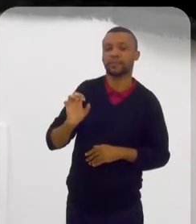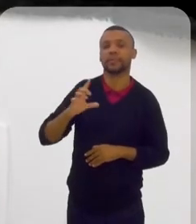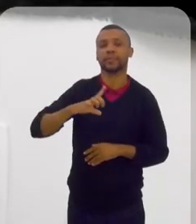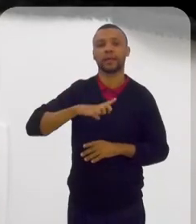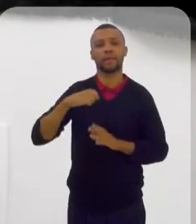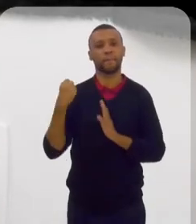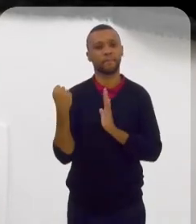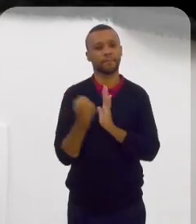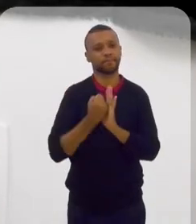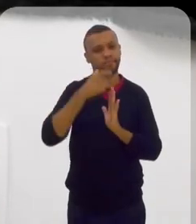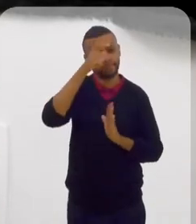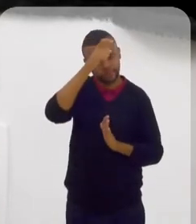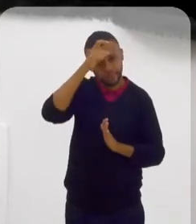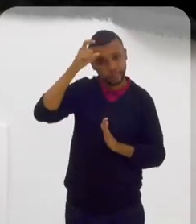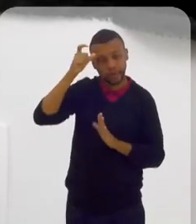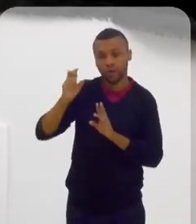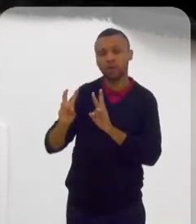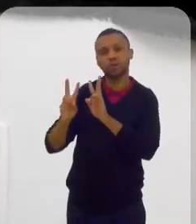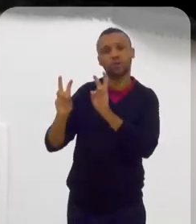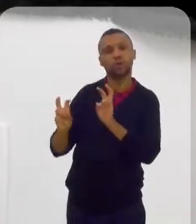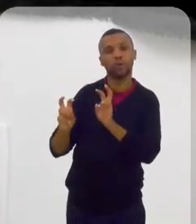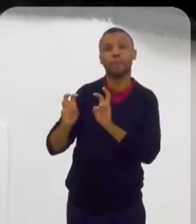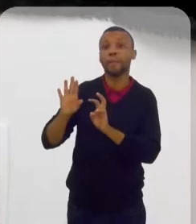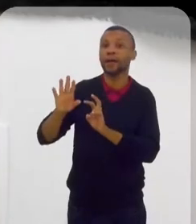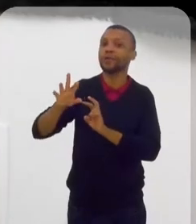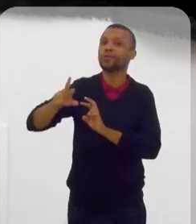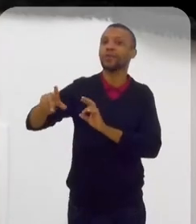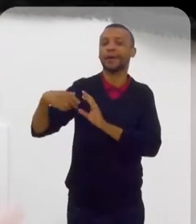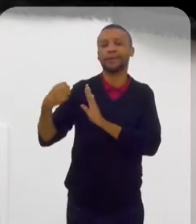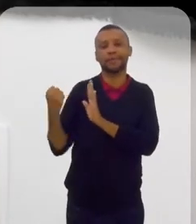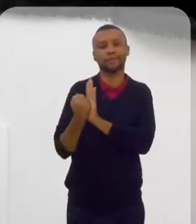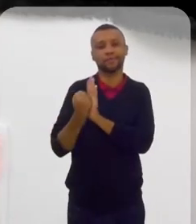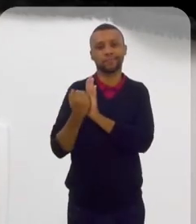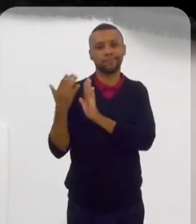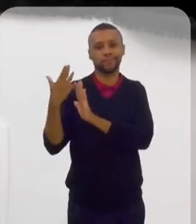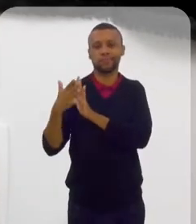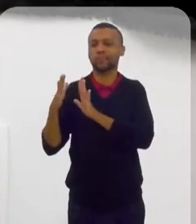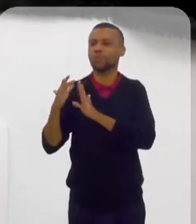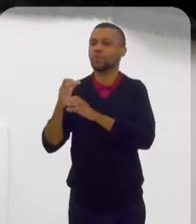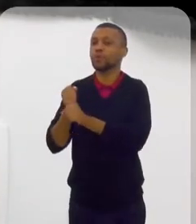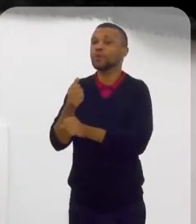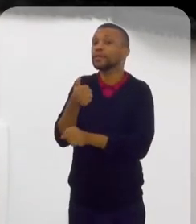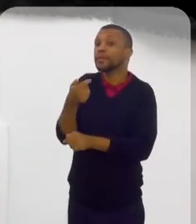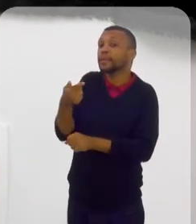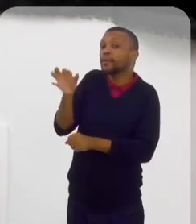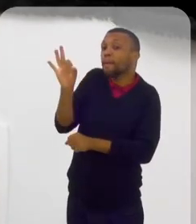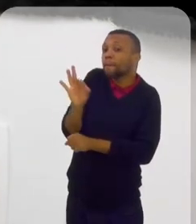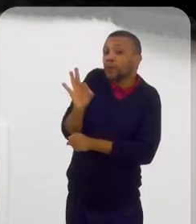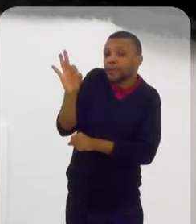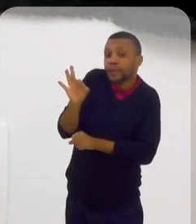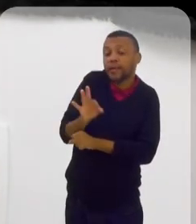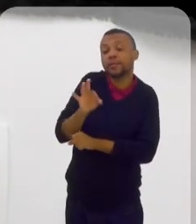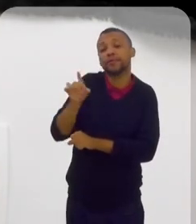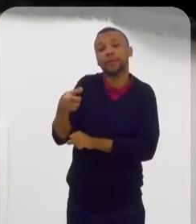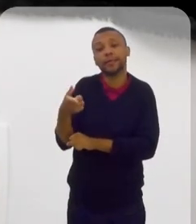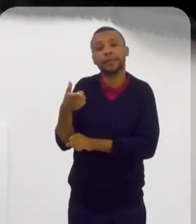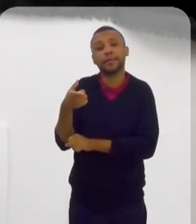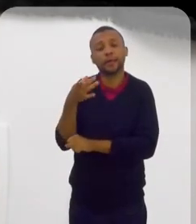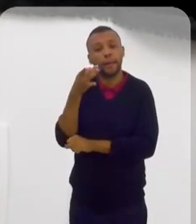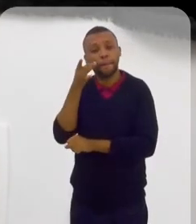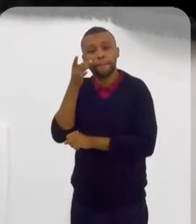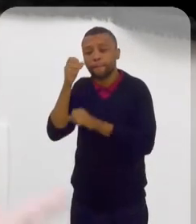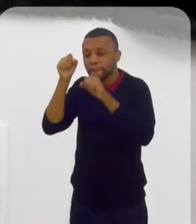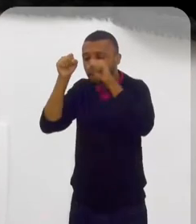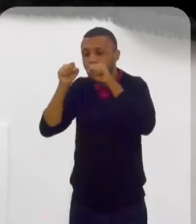estereótipo com relação a isso. Só que, na verdade, não é essa face, né? Essa face é 17% do Islã, esse biotipo. Na